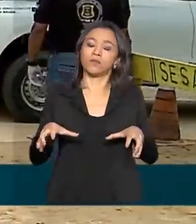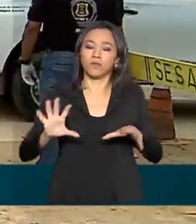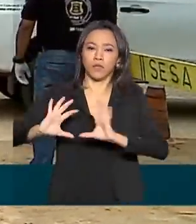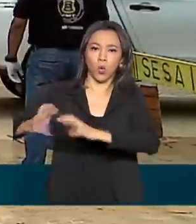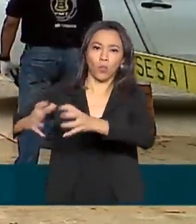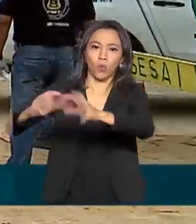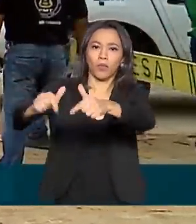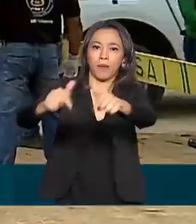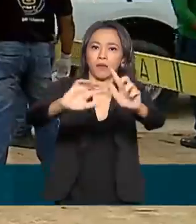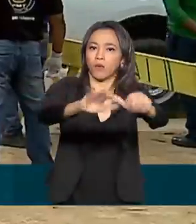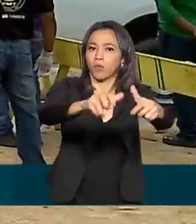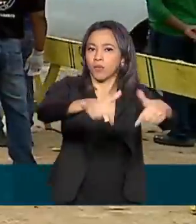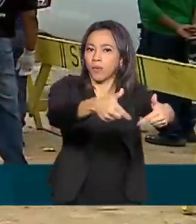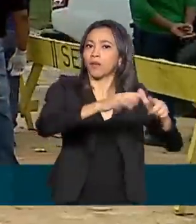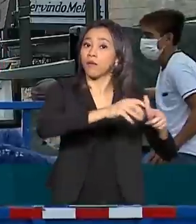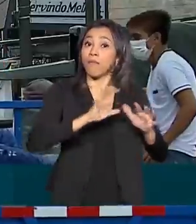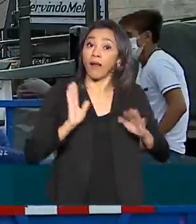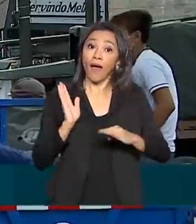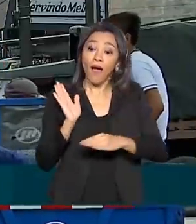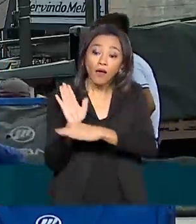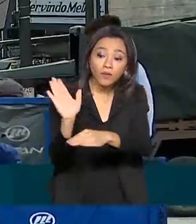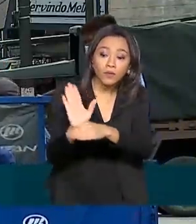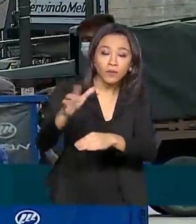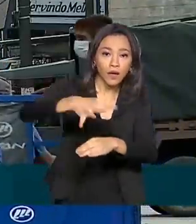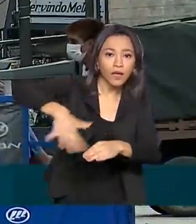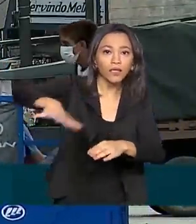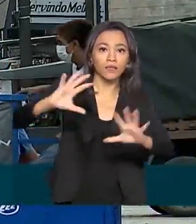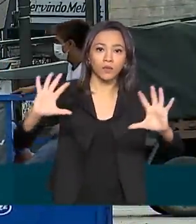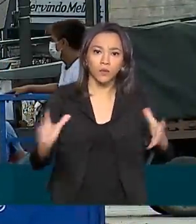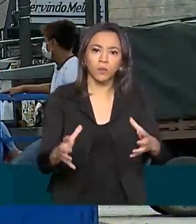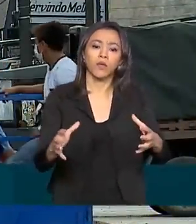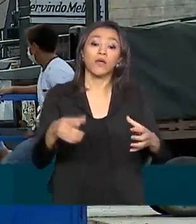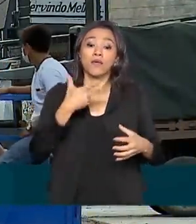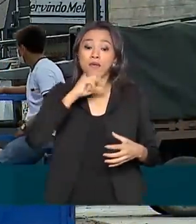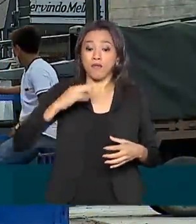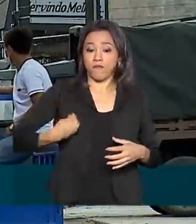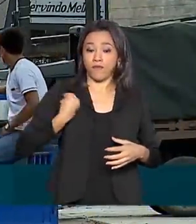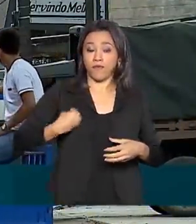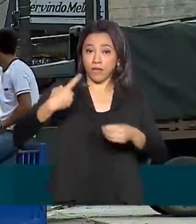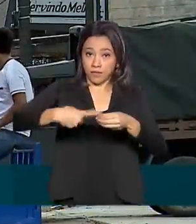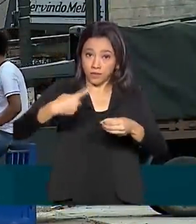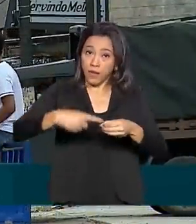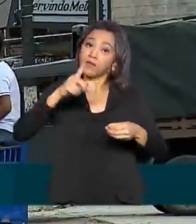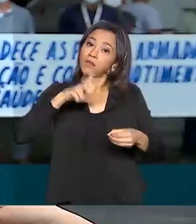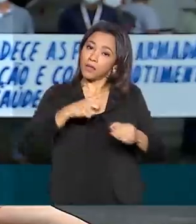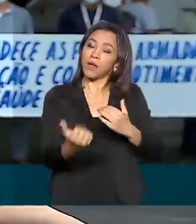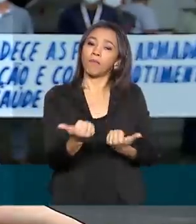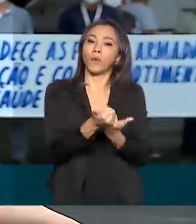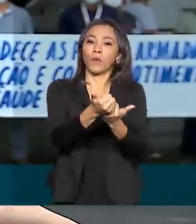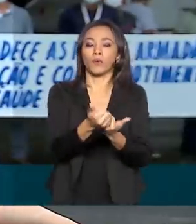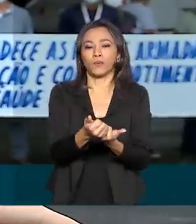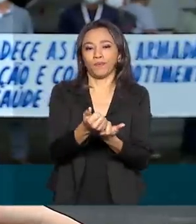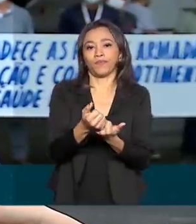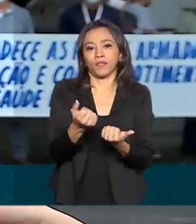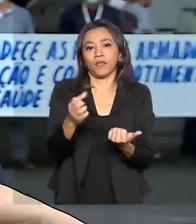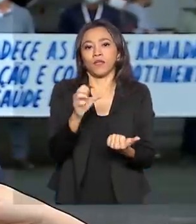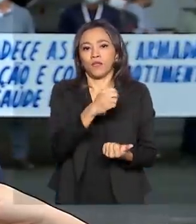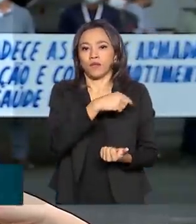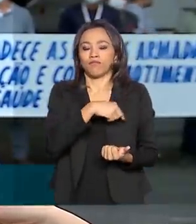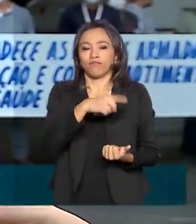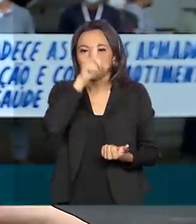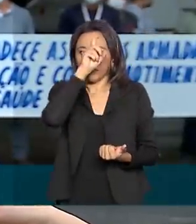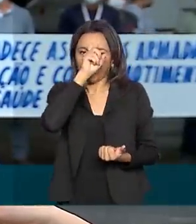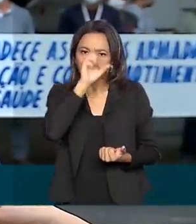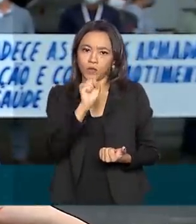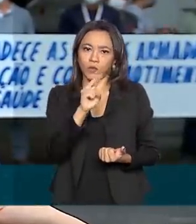que atendem essas comunidades. Os que vivem na cidade são assistidos pelo SUS. Nosso trabalho aqui visa exatamente